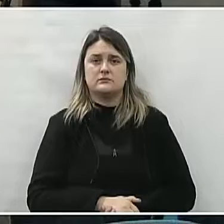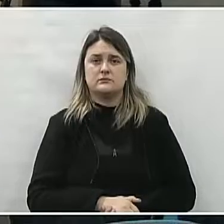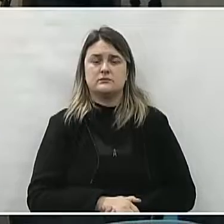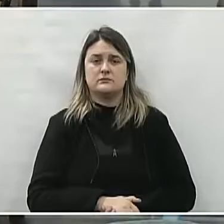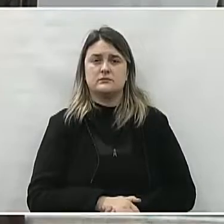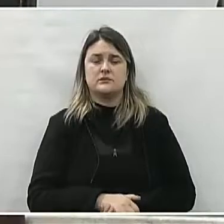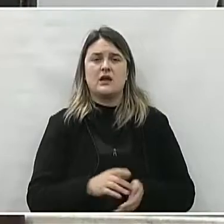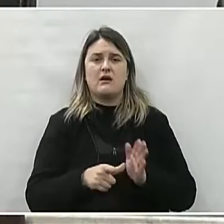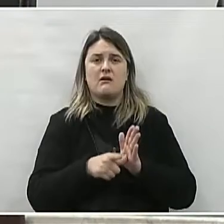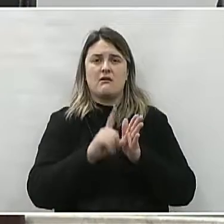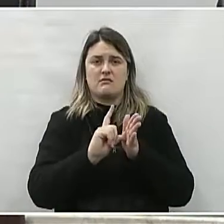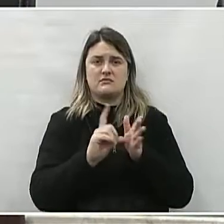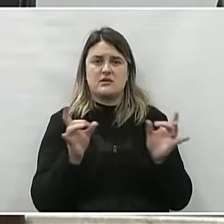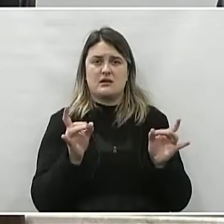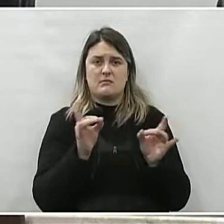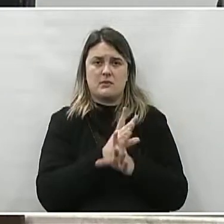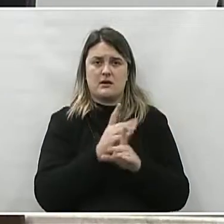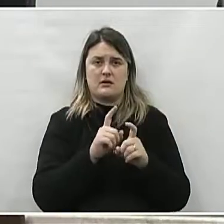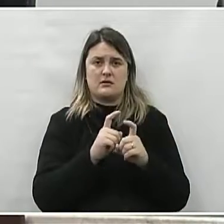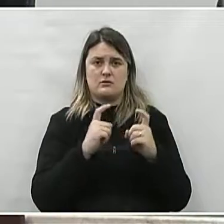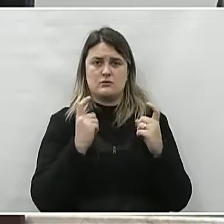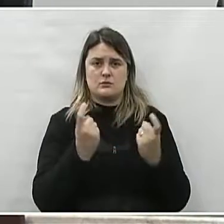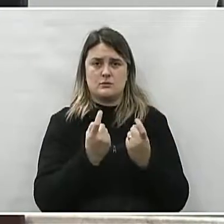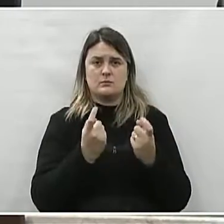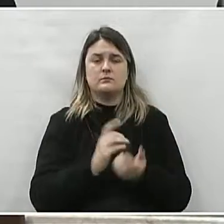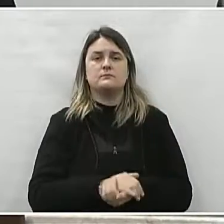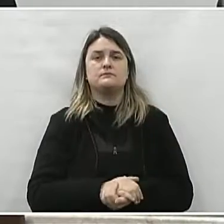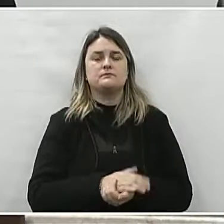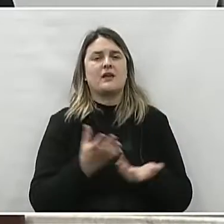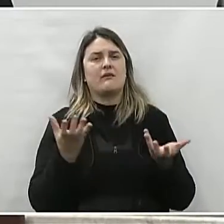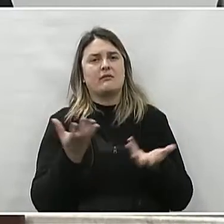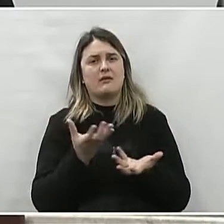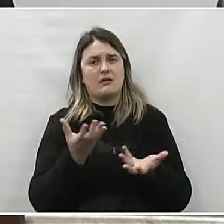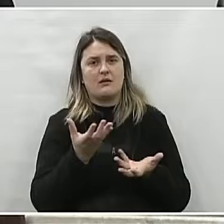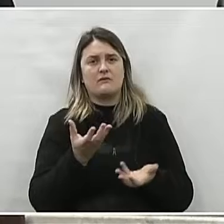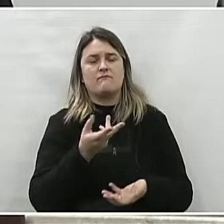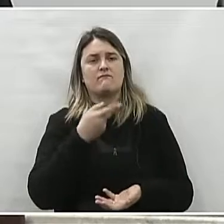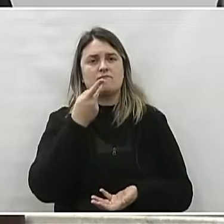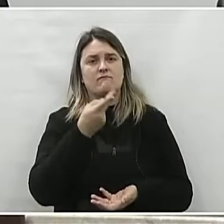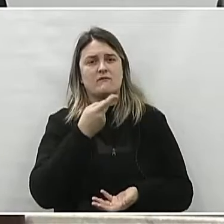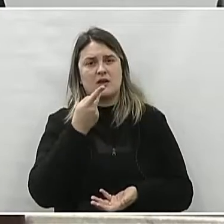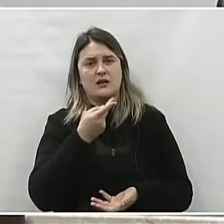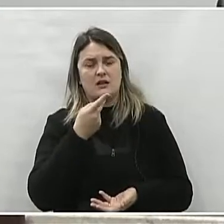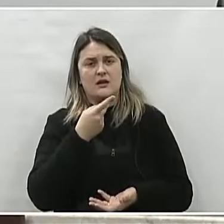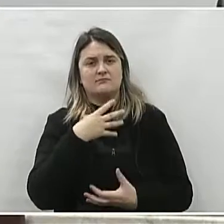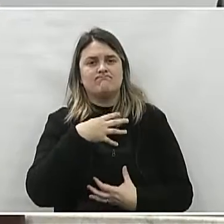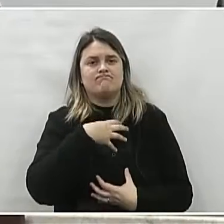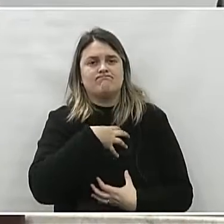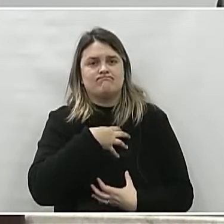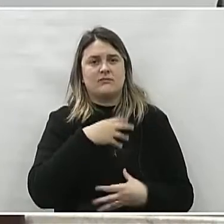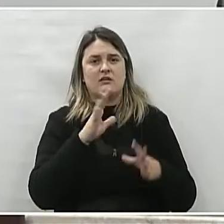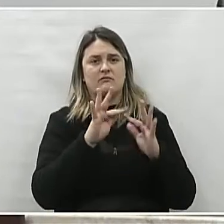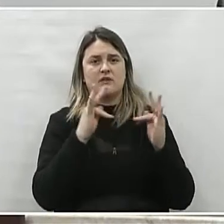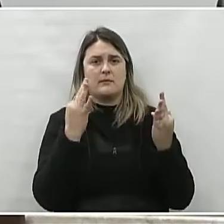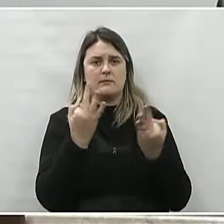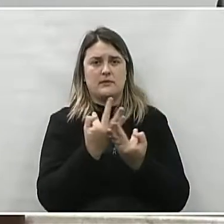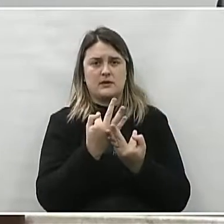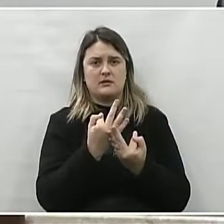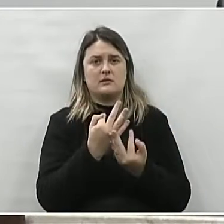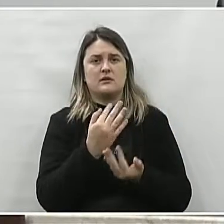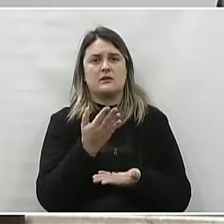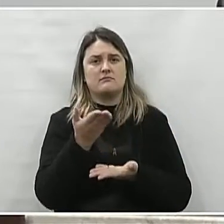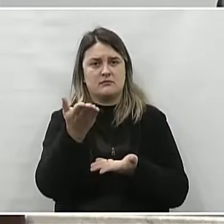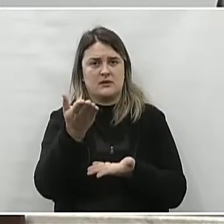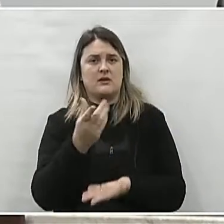Então, antes de finalizar a sessão, gostaria de deixar meus sentimentos à família adulta